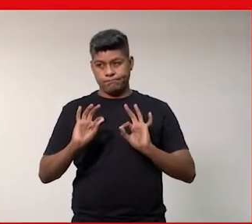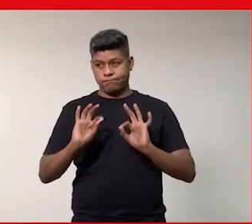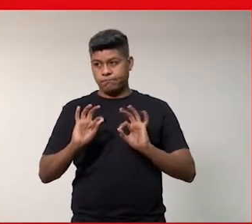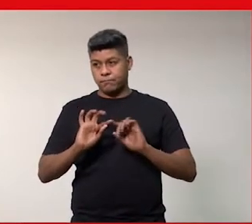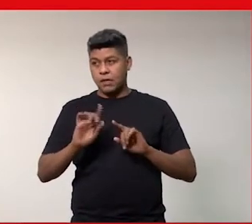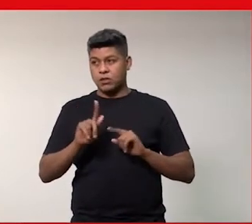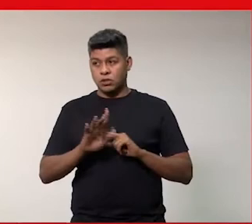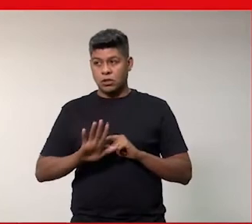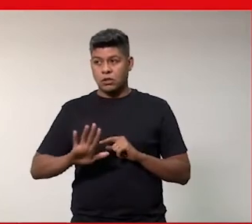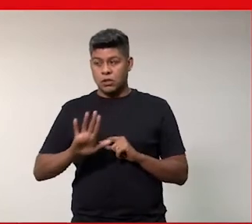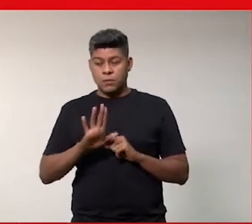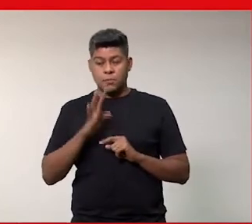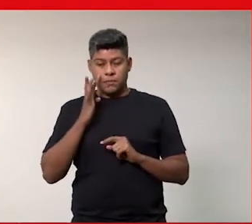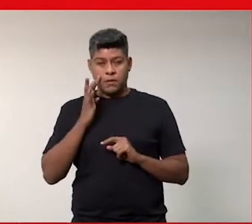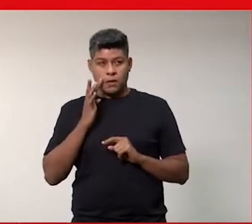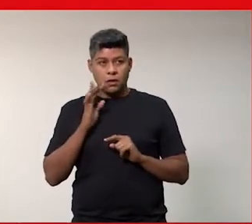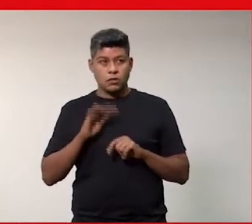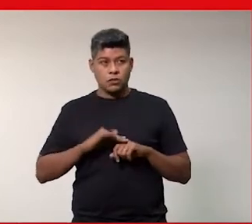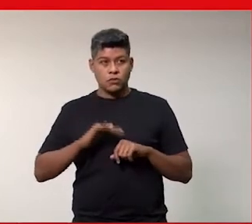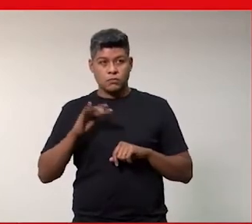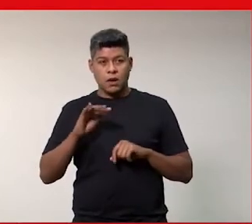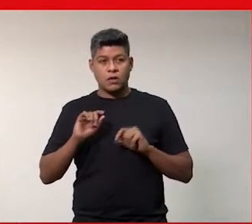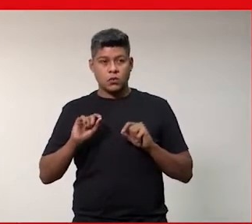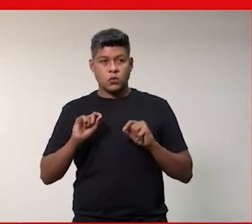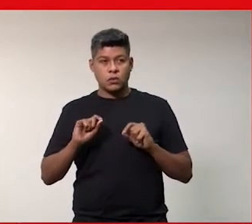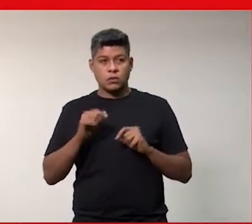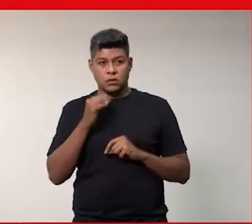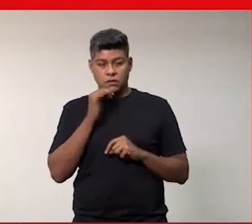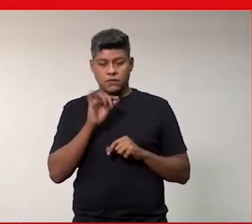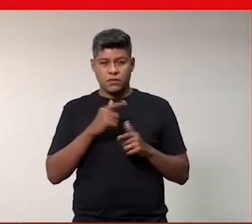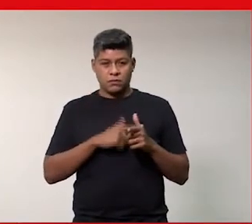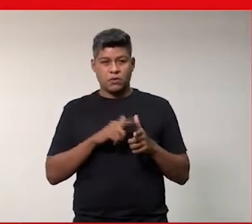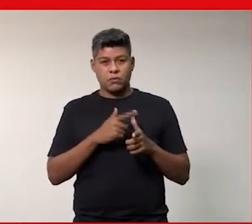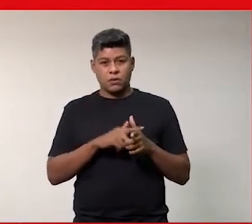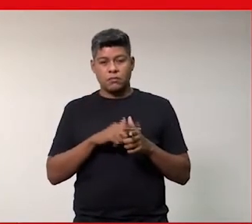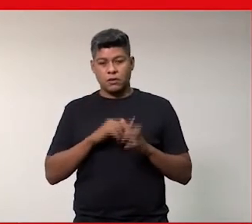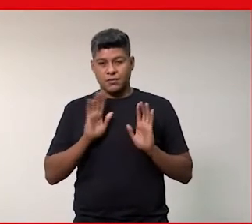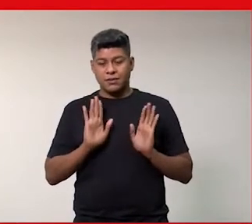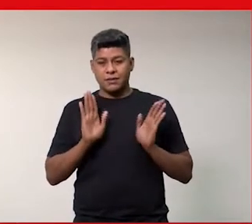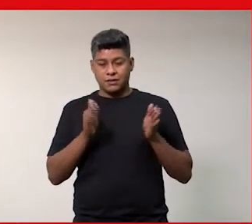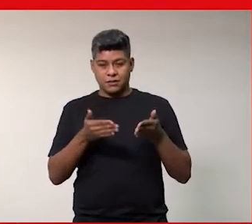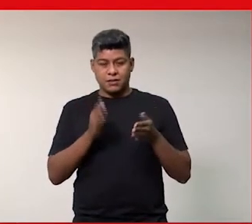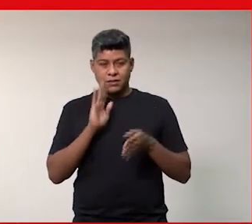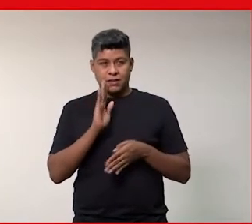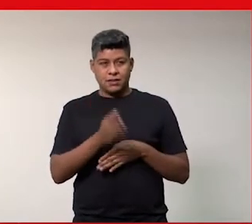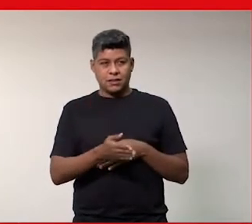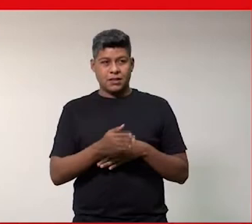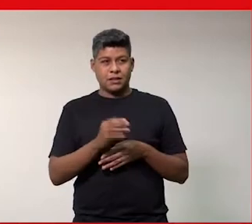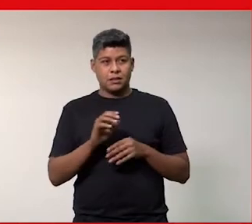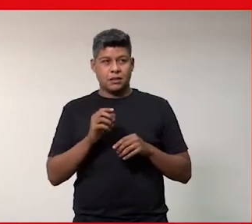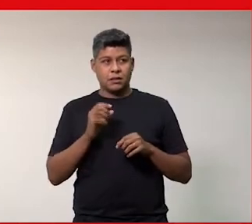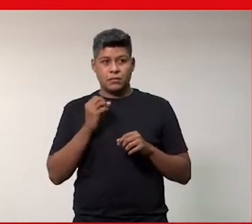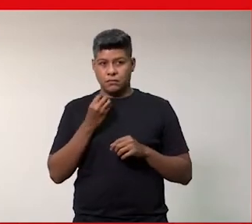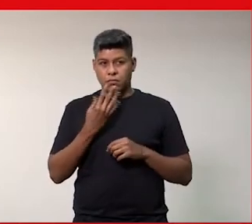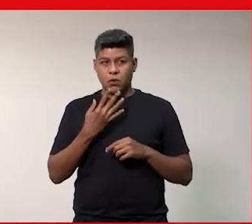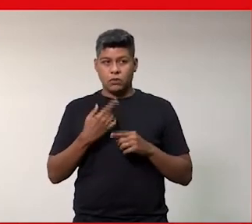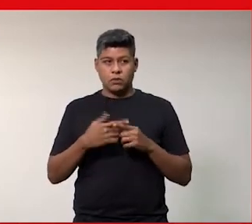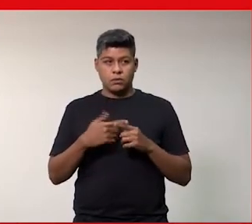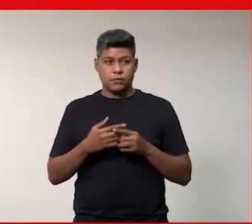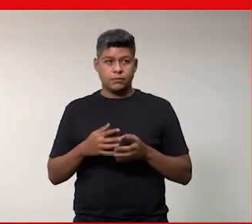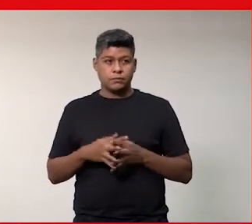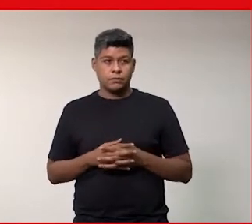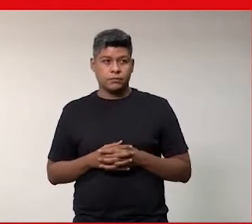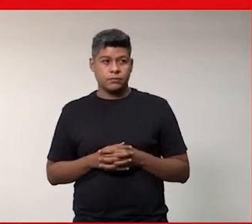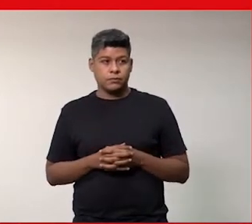maneira geral eu acho que elas são mais menos agressivas talvez e menos diretas o que é o que é bom e é isso que